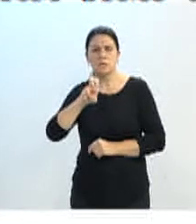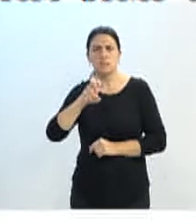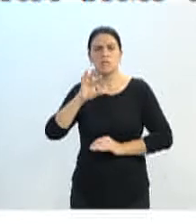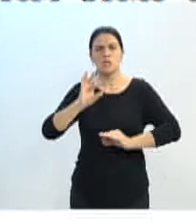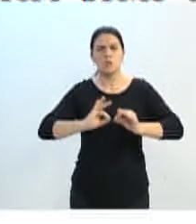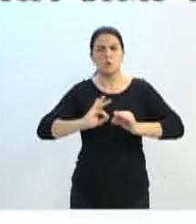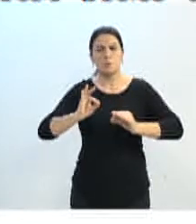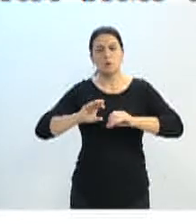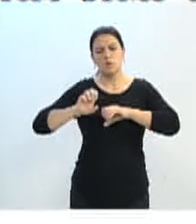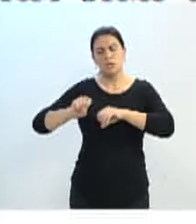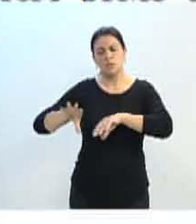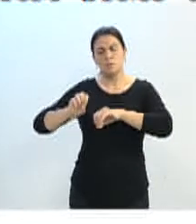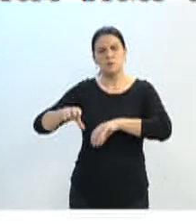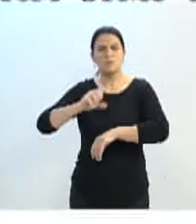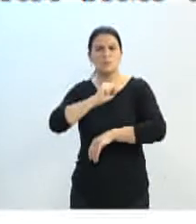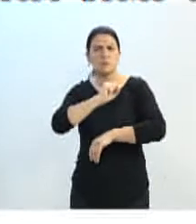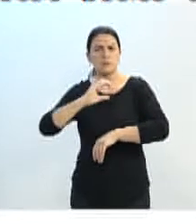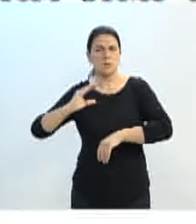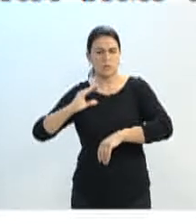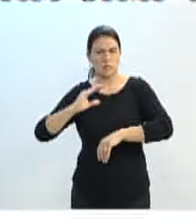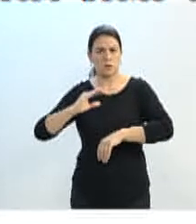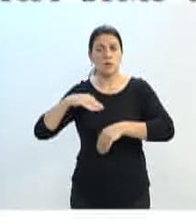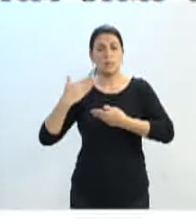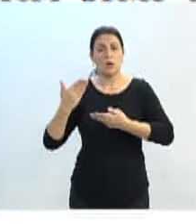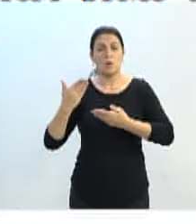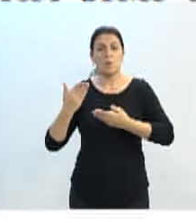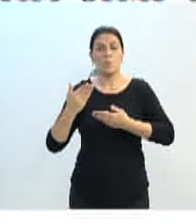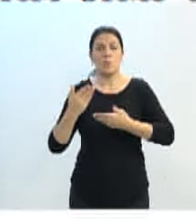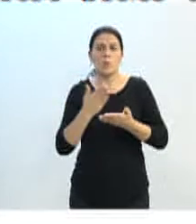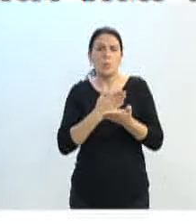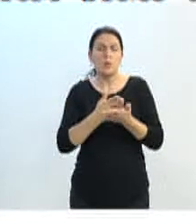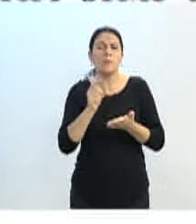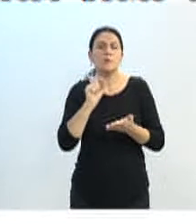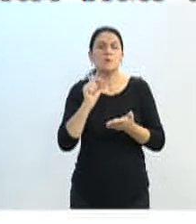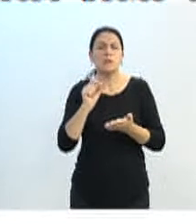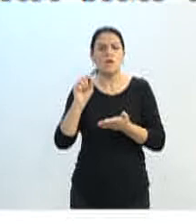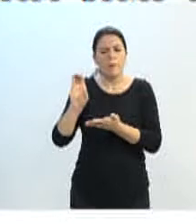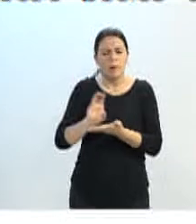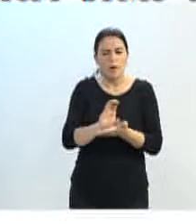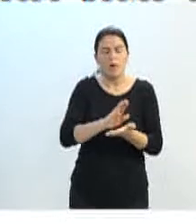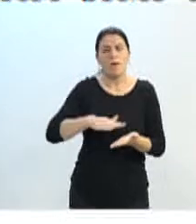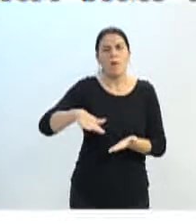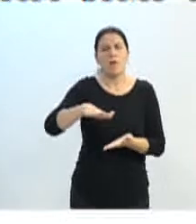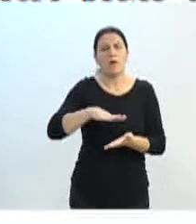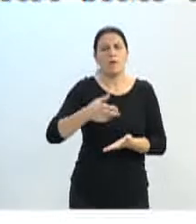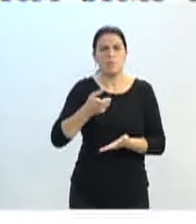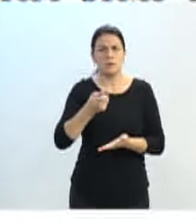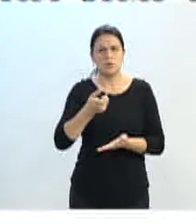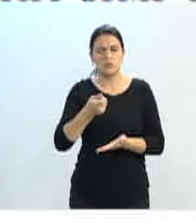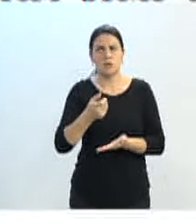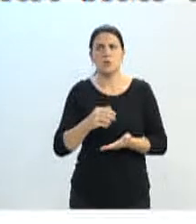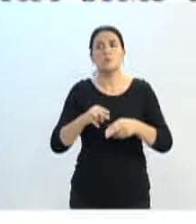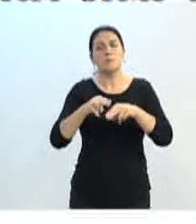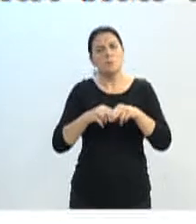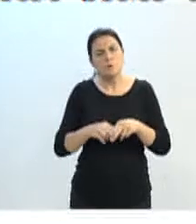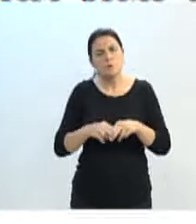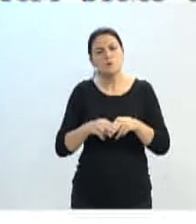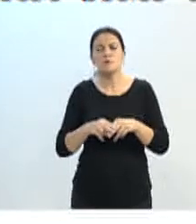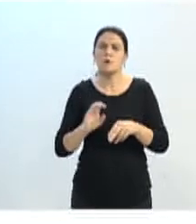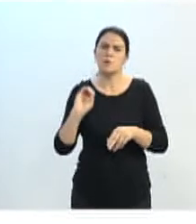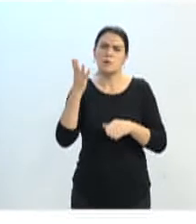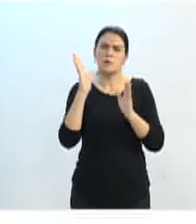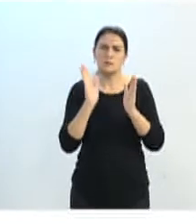do Estado de Santa Catarina. Então, essa é a origem da alocação desses recursos e é por isso que essa atividade está